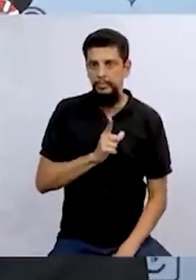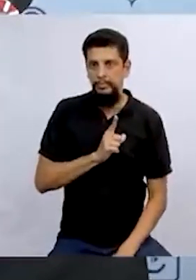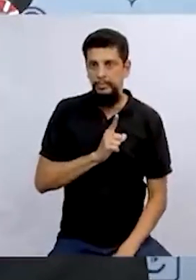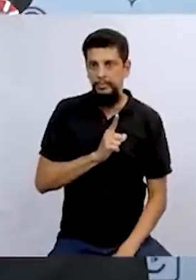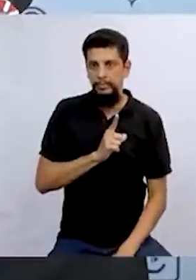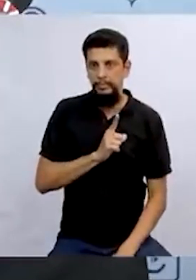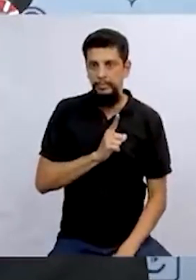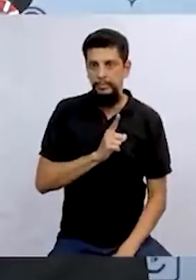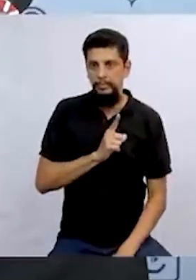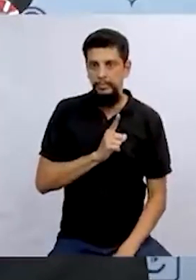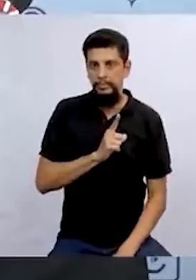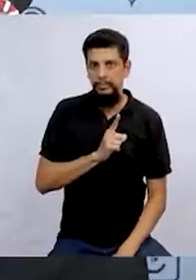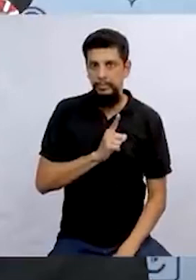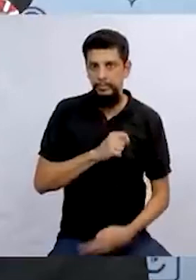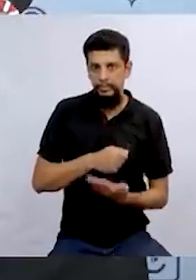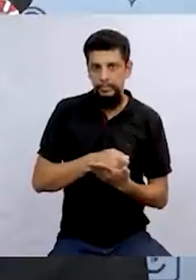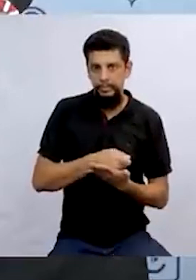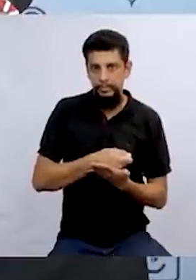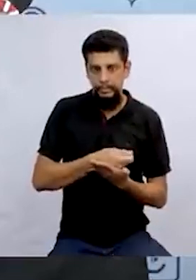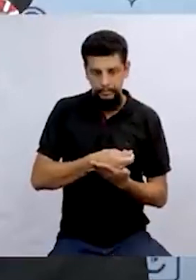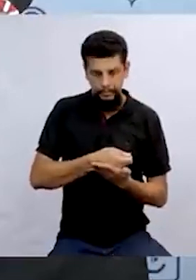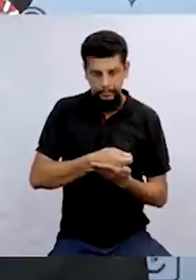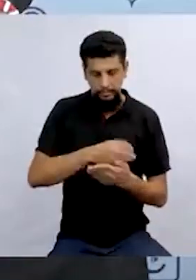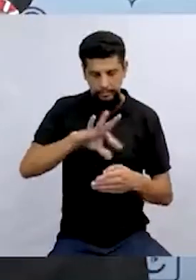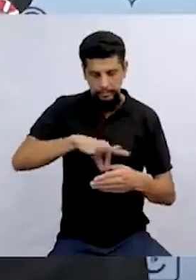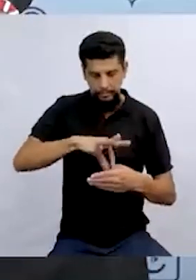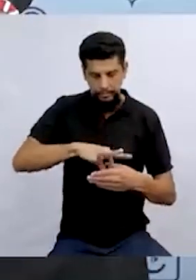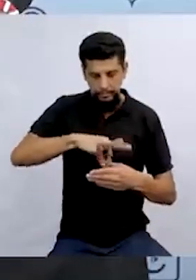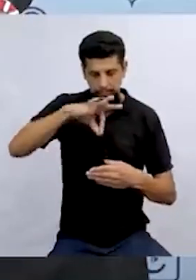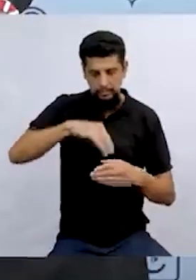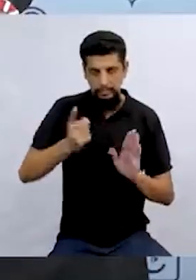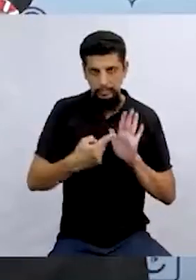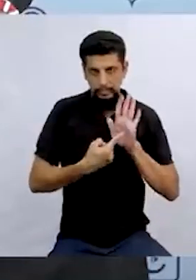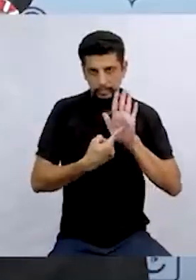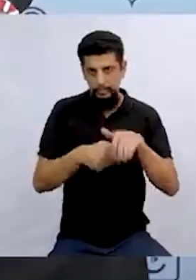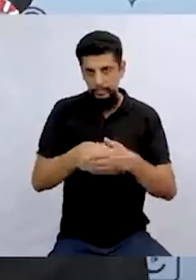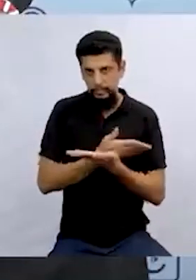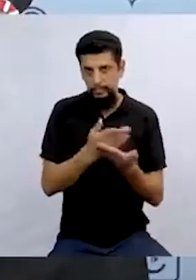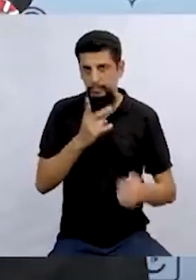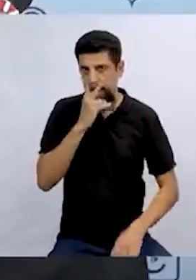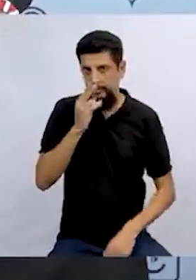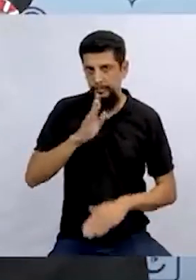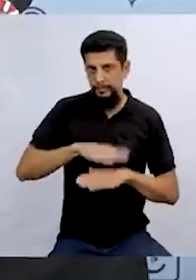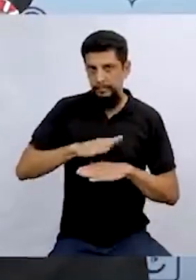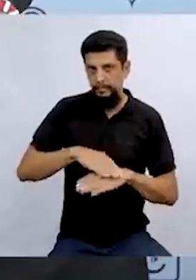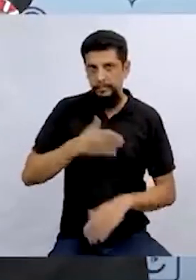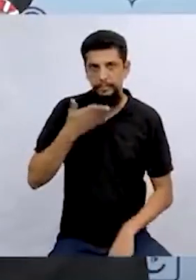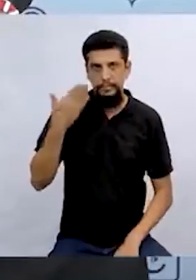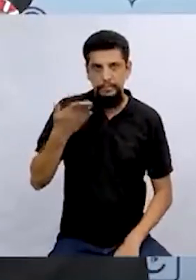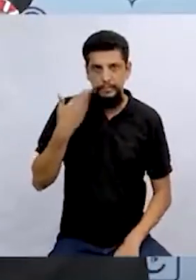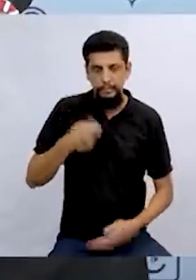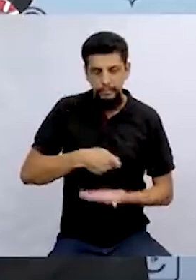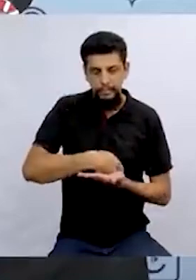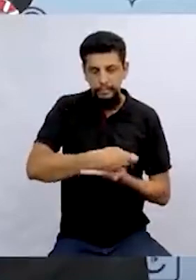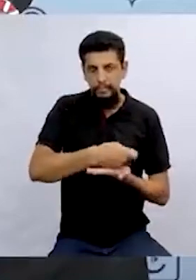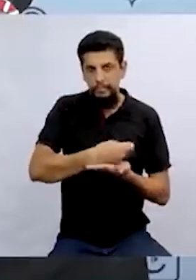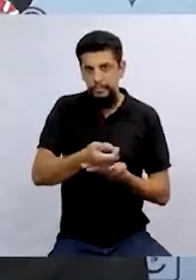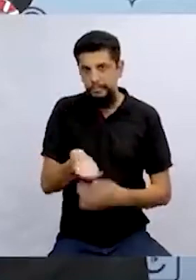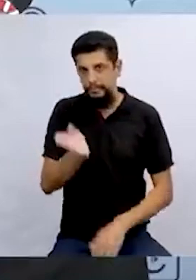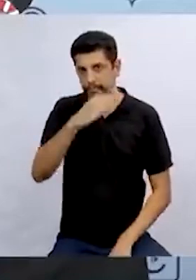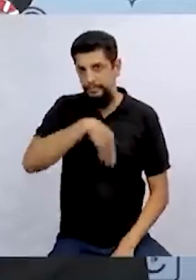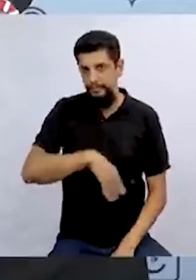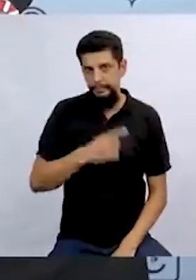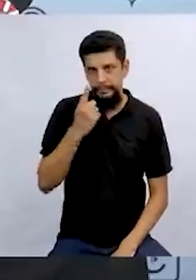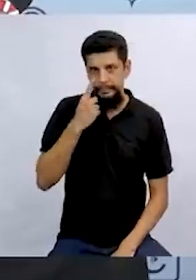aquela cartinha sorteada. Vamos ver? Eu acho que vai ficar mais fácil com a gente jogando lá.